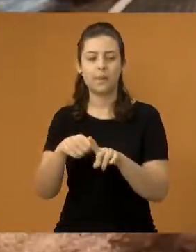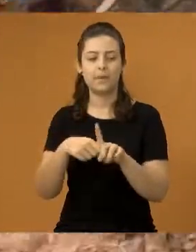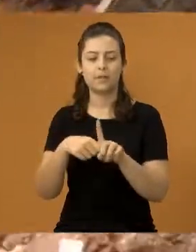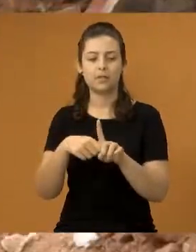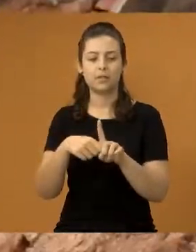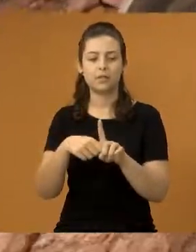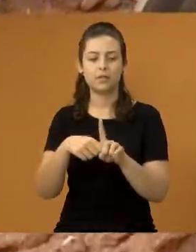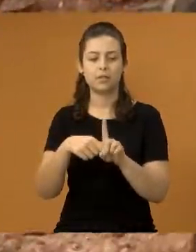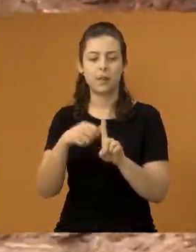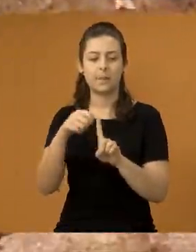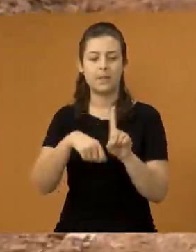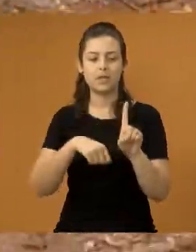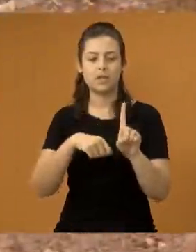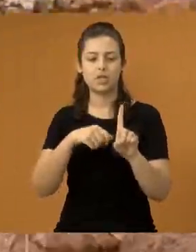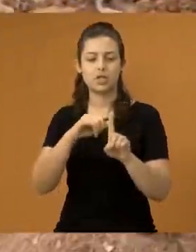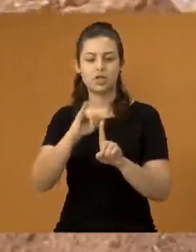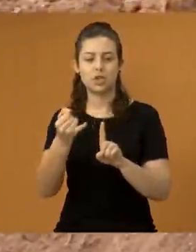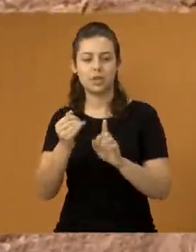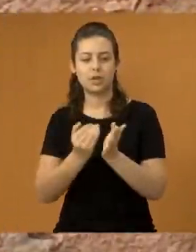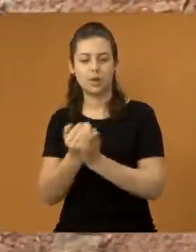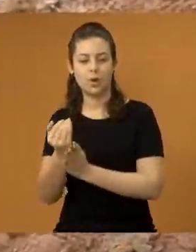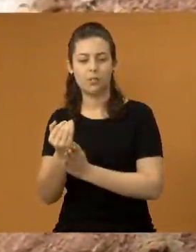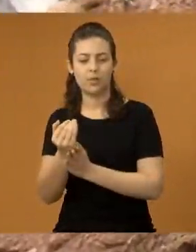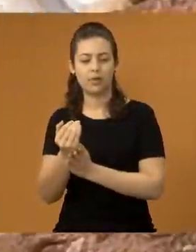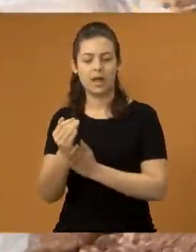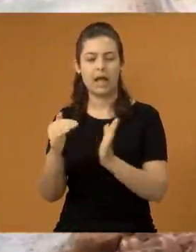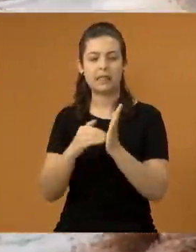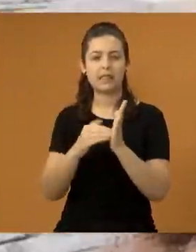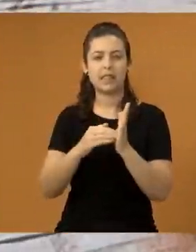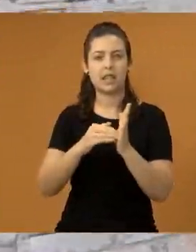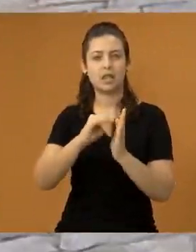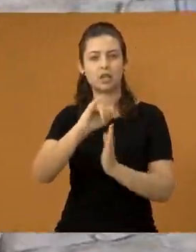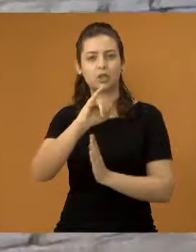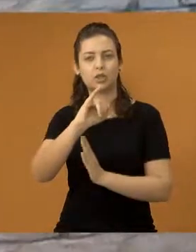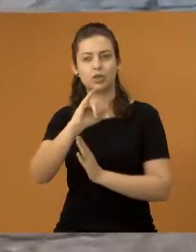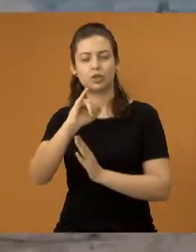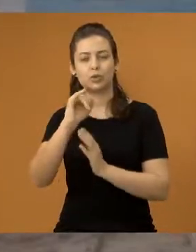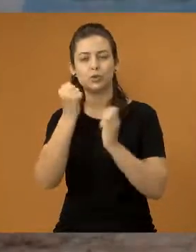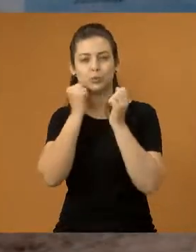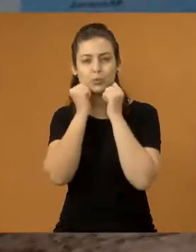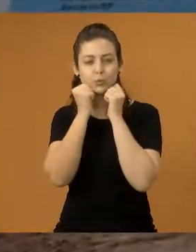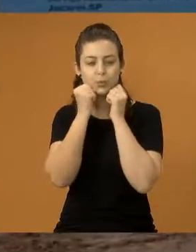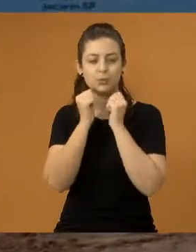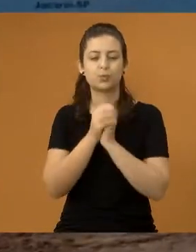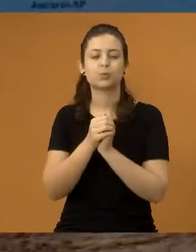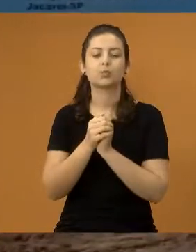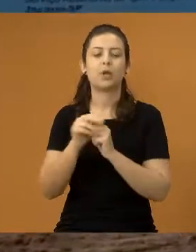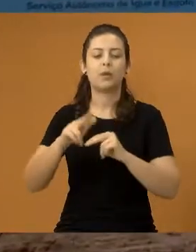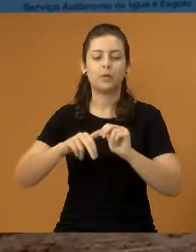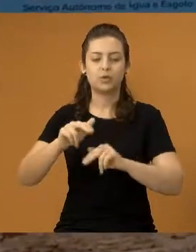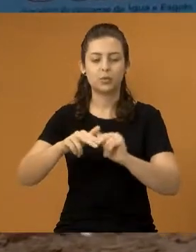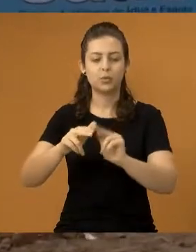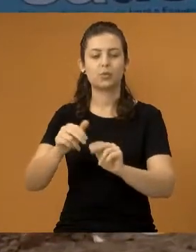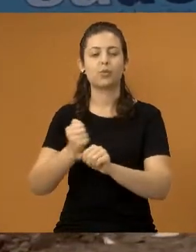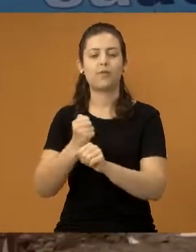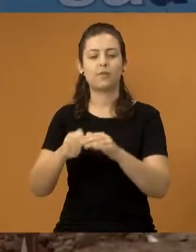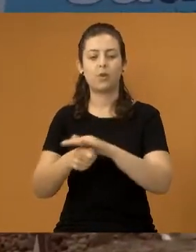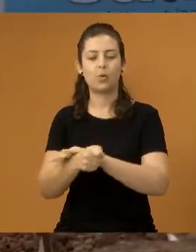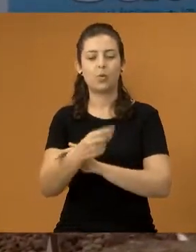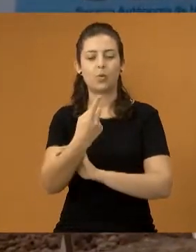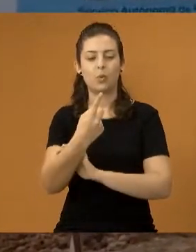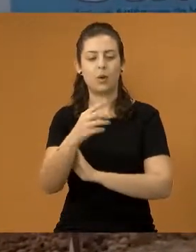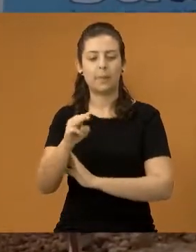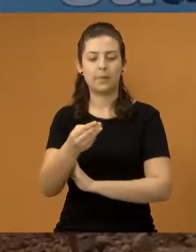que iniciou agora no final de janeiro, deve ser entregue para a população em junho desse ano. O investimento do SAI nessas obras foi de R 1